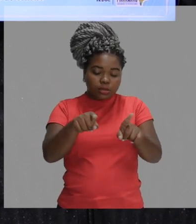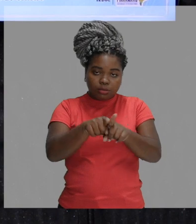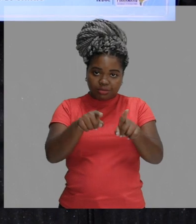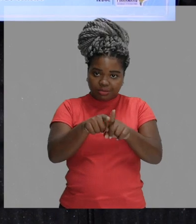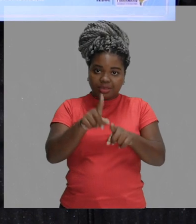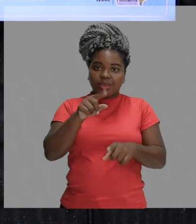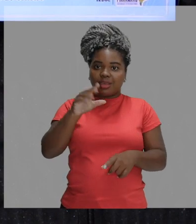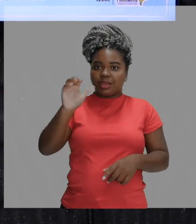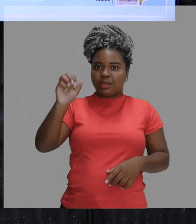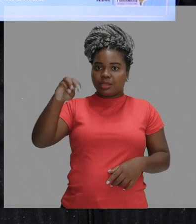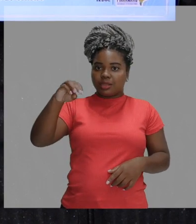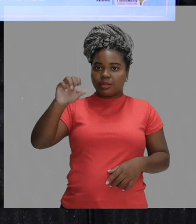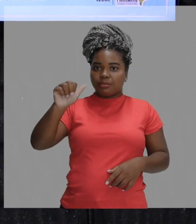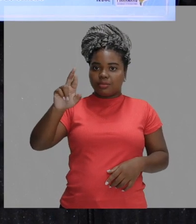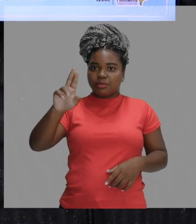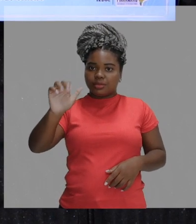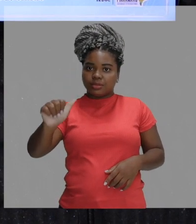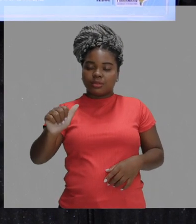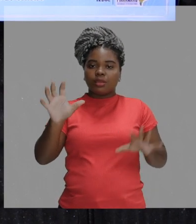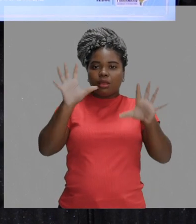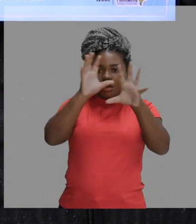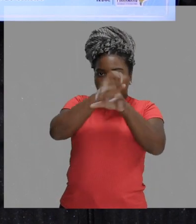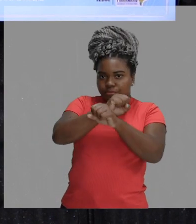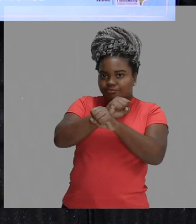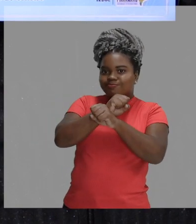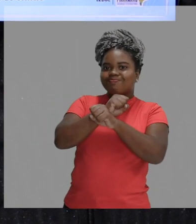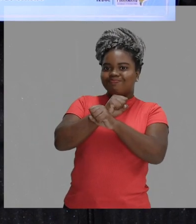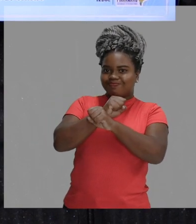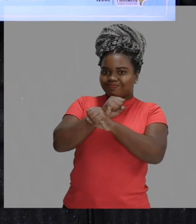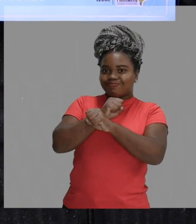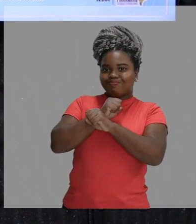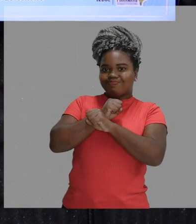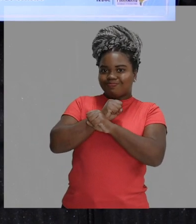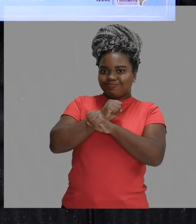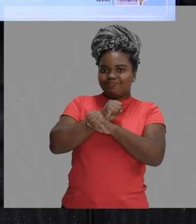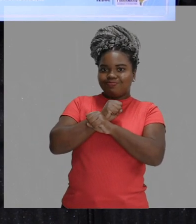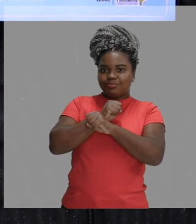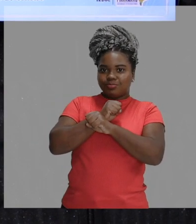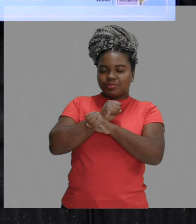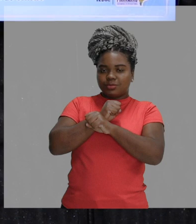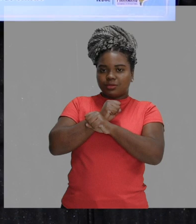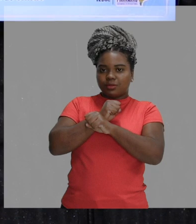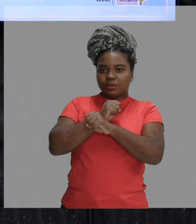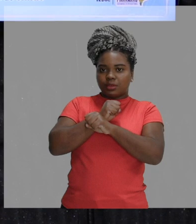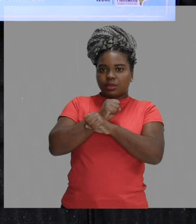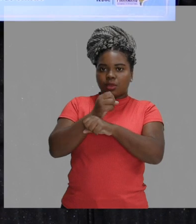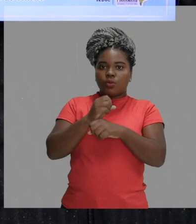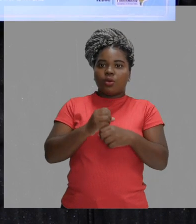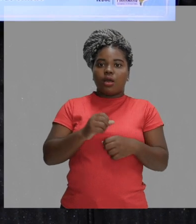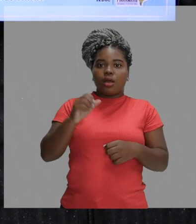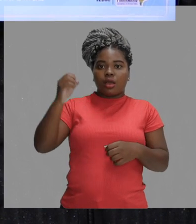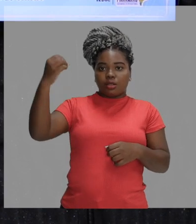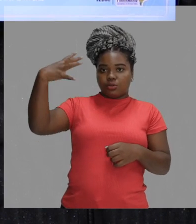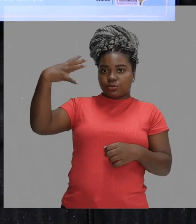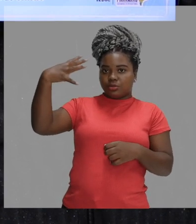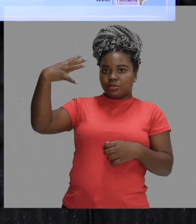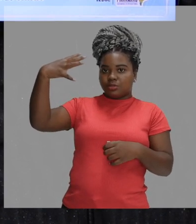uma câmera escura. Nós temos um orifício no olho onde a luz ela entra